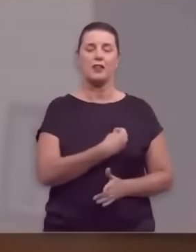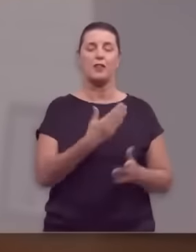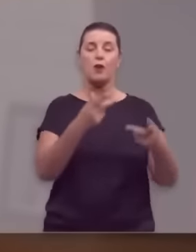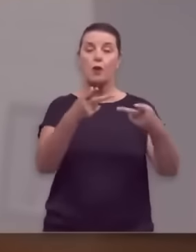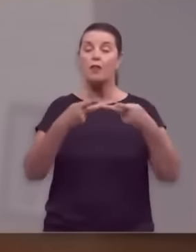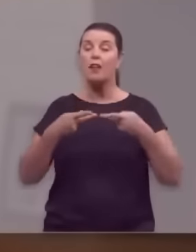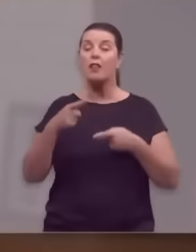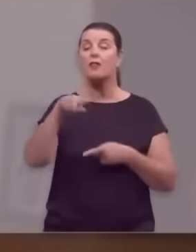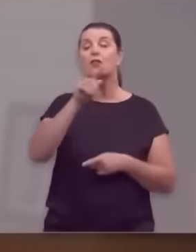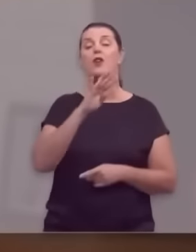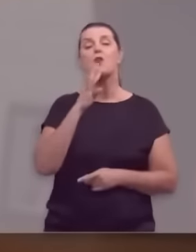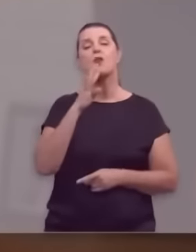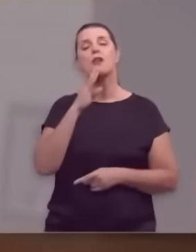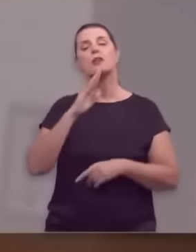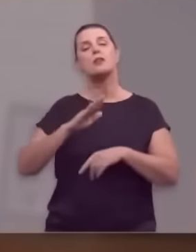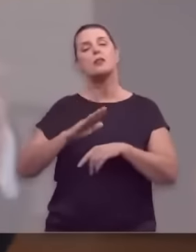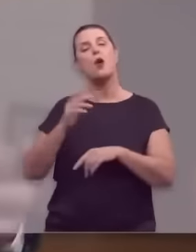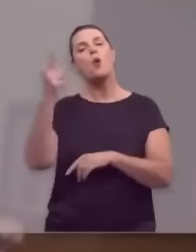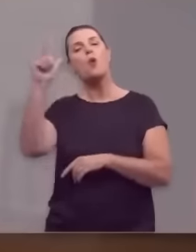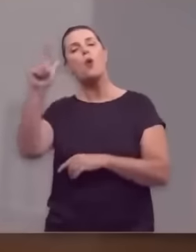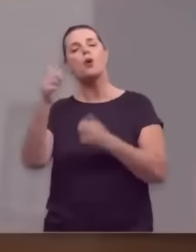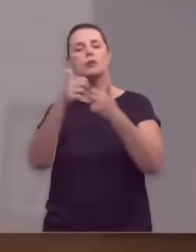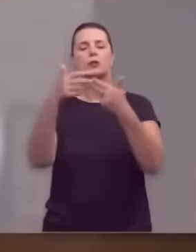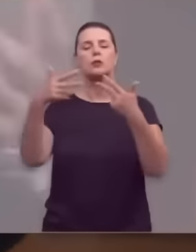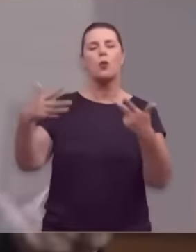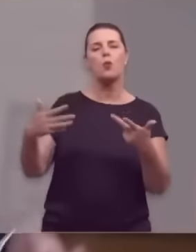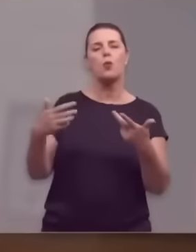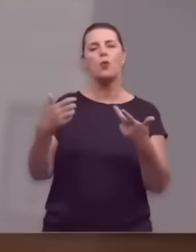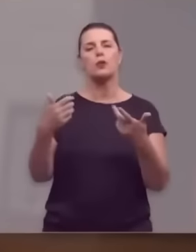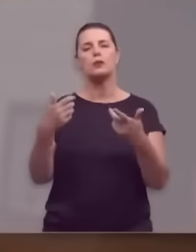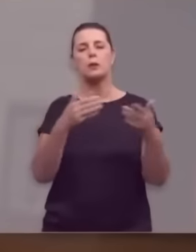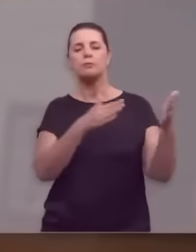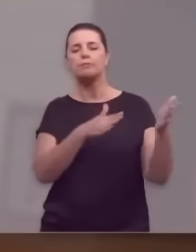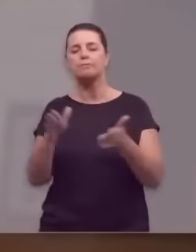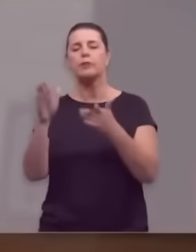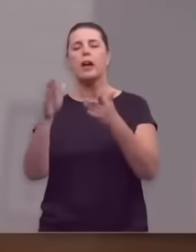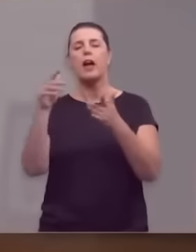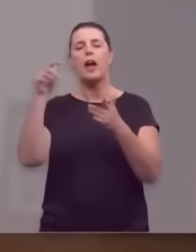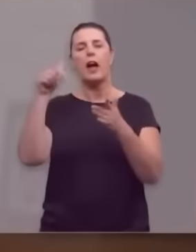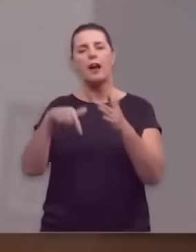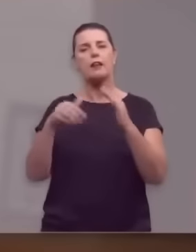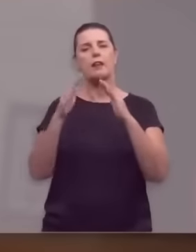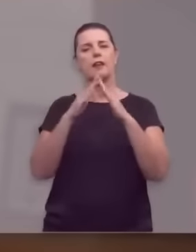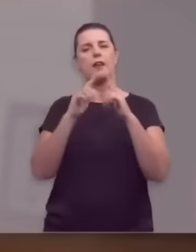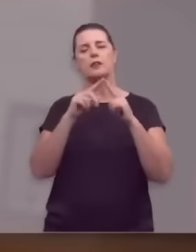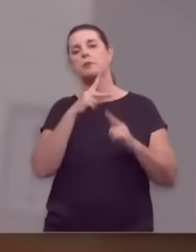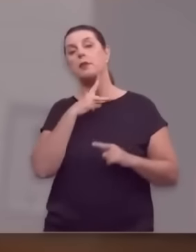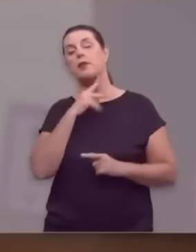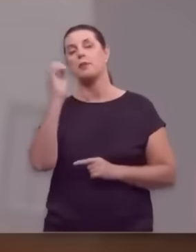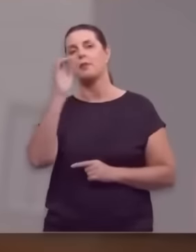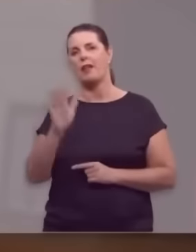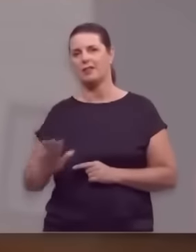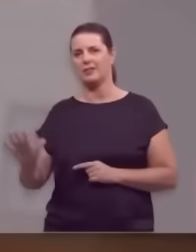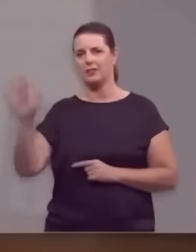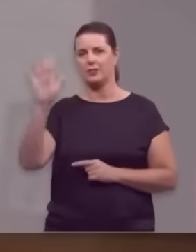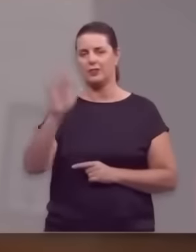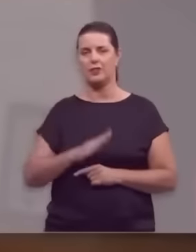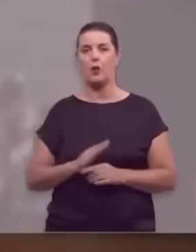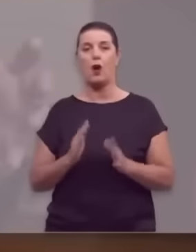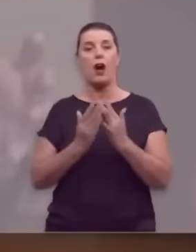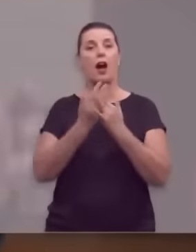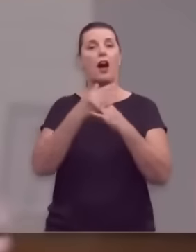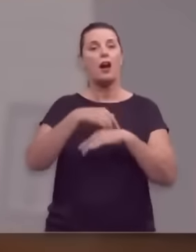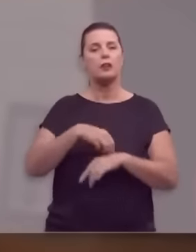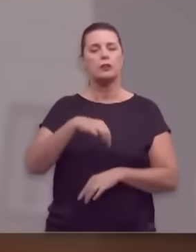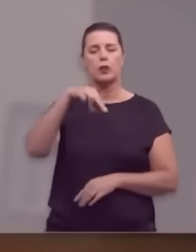convidar você a conhecer outros produtos, outras produções da Igreja Presbiteriana do Brasil por meio